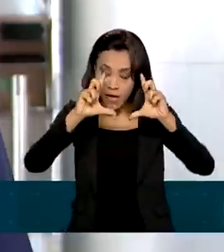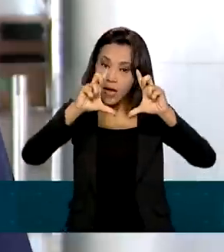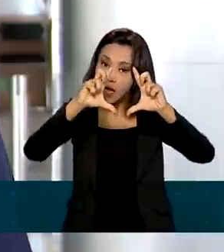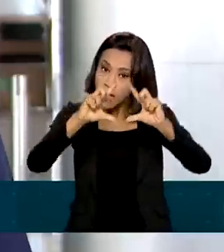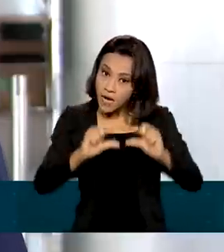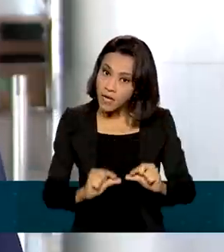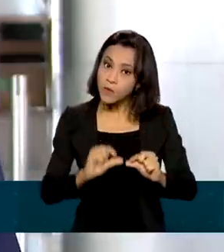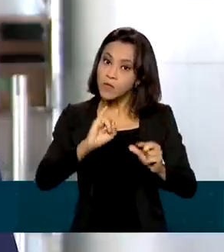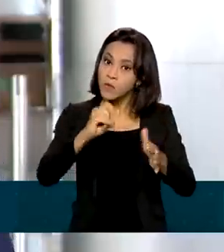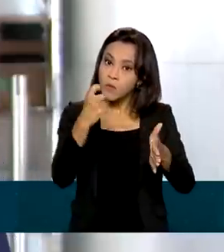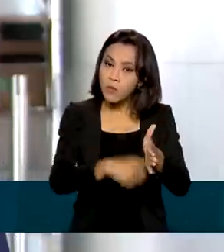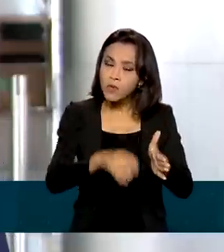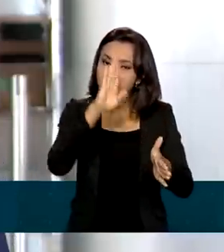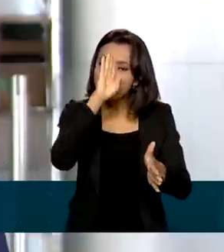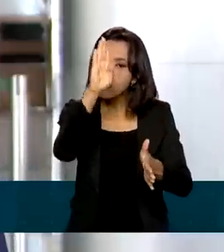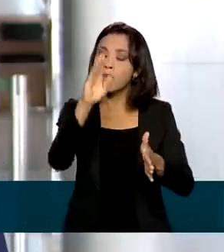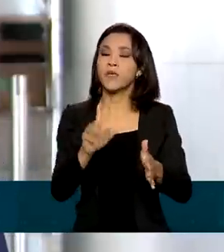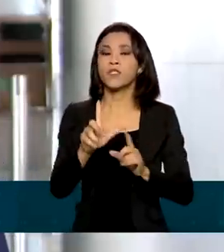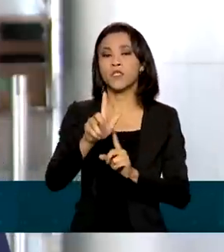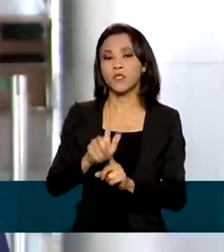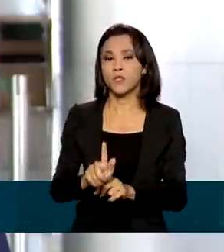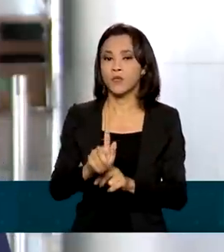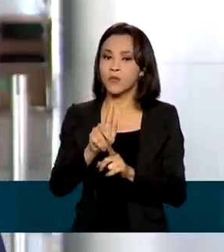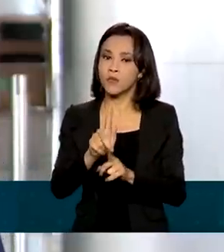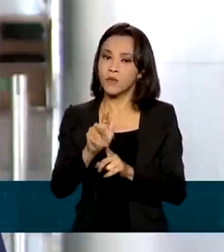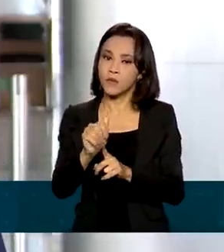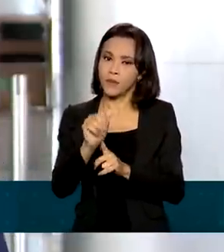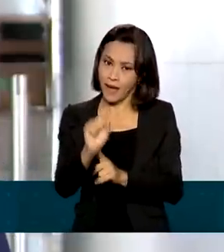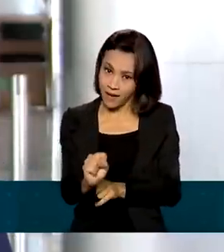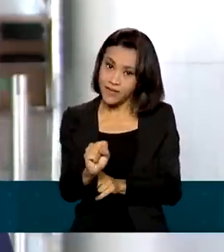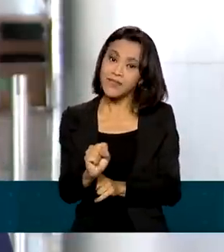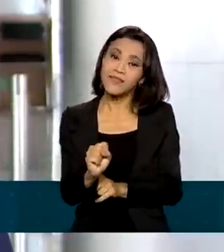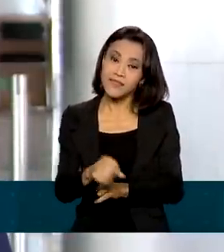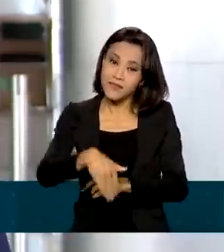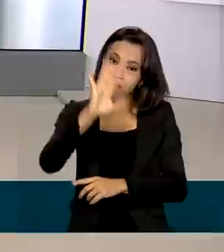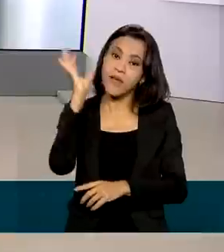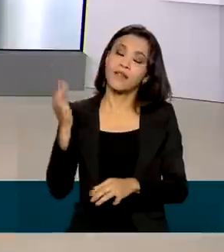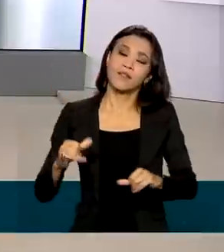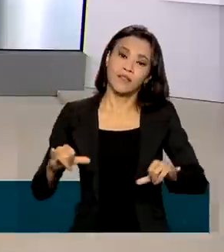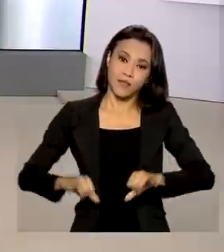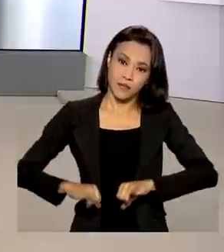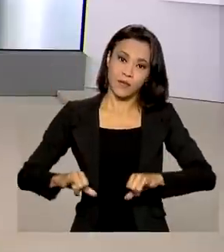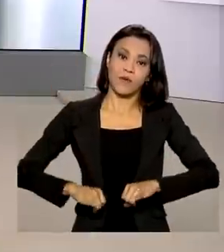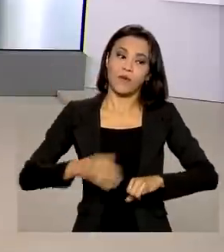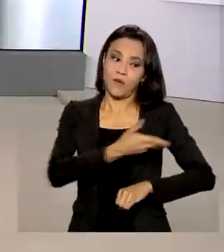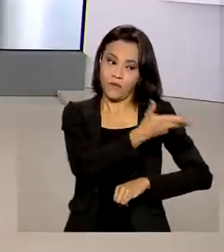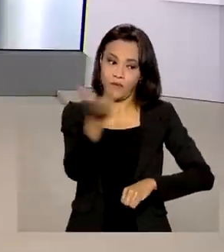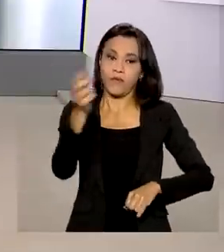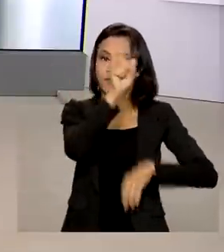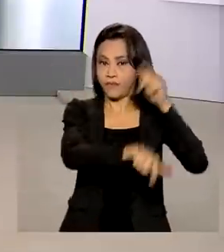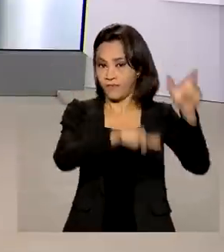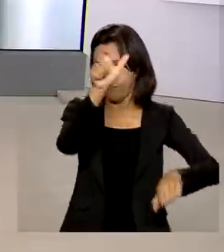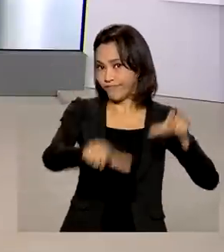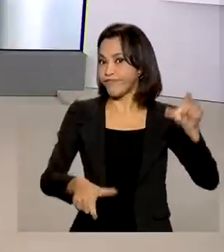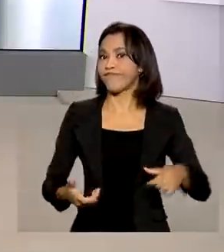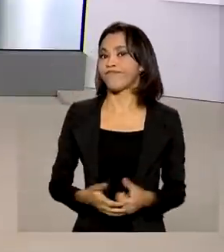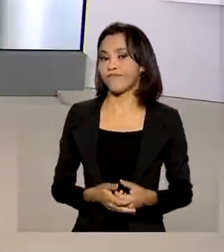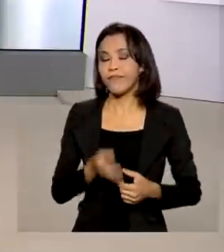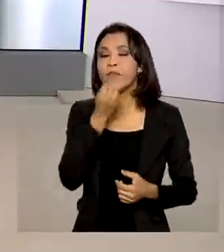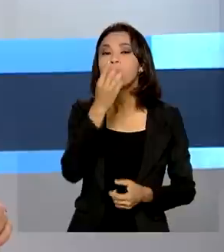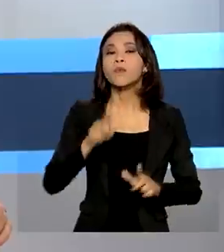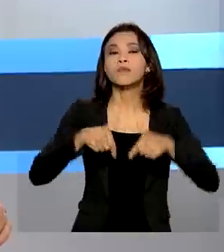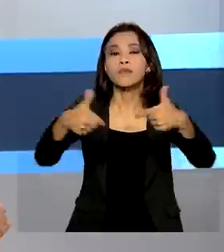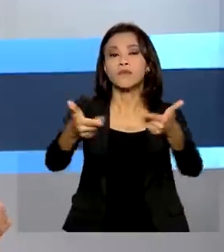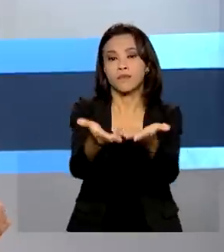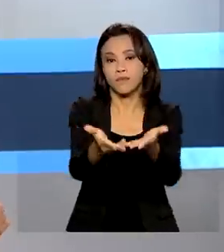principalmente do gás de cozinha, para a população que mais sofre. Renata. Certo, Glauco. Obrigada pelas suas informações. Bom trabalho para você.